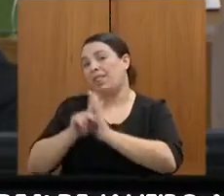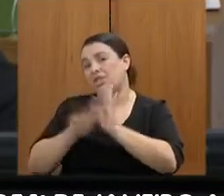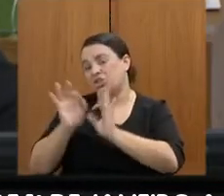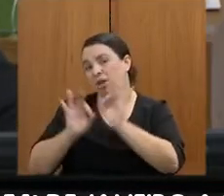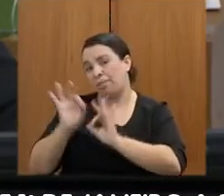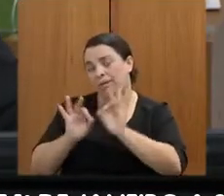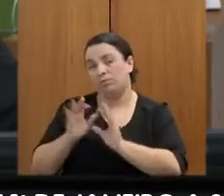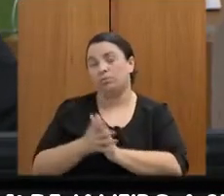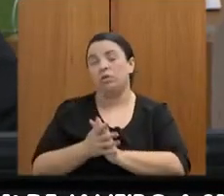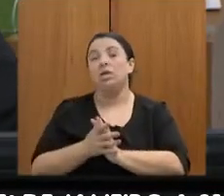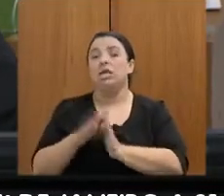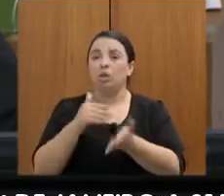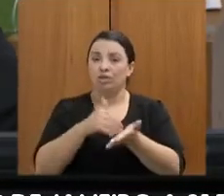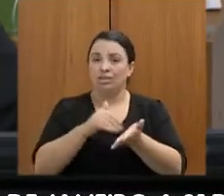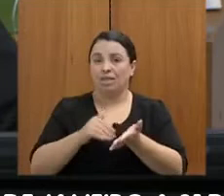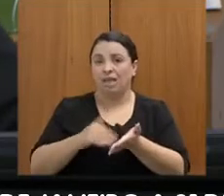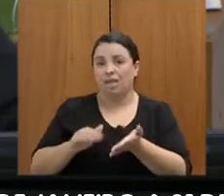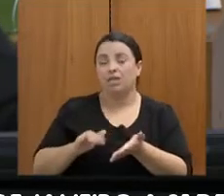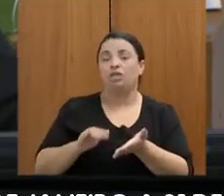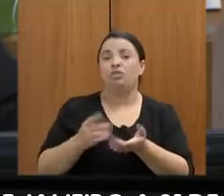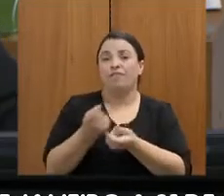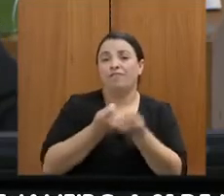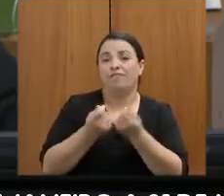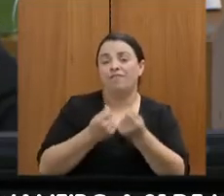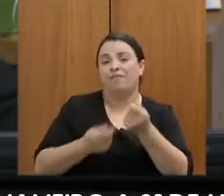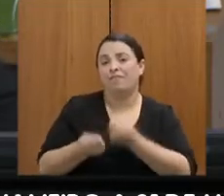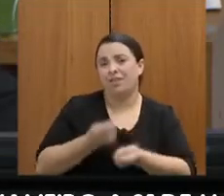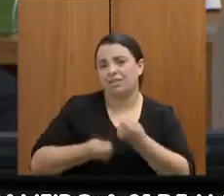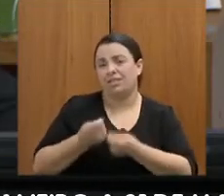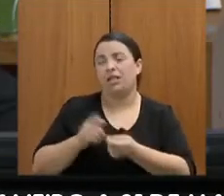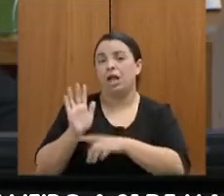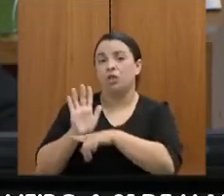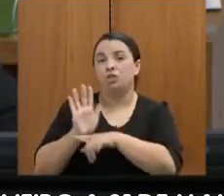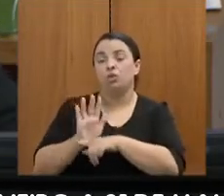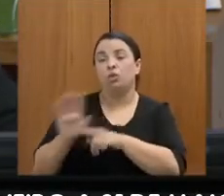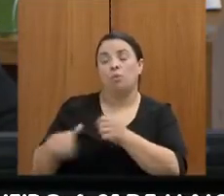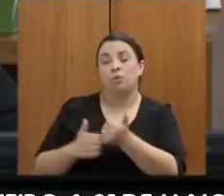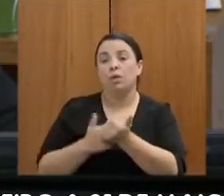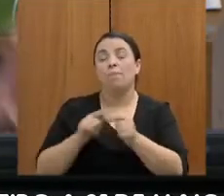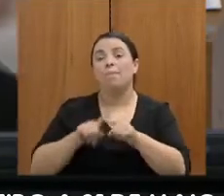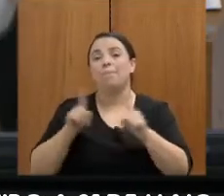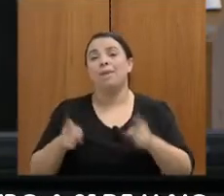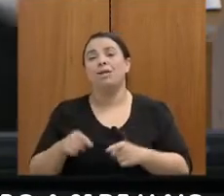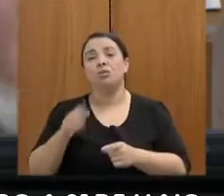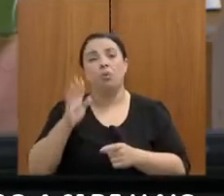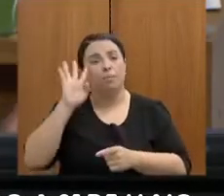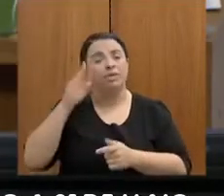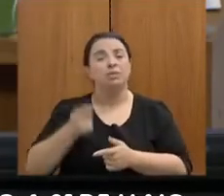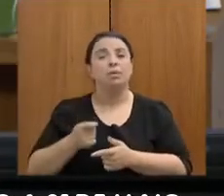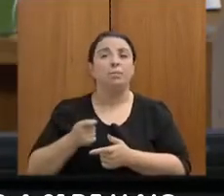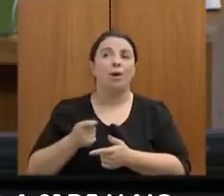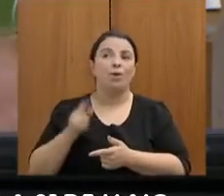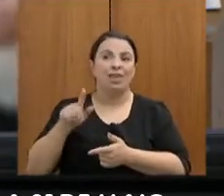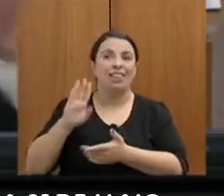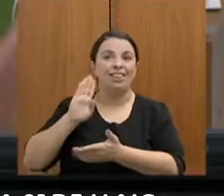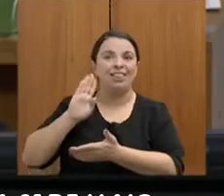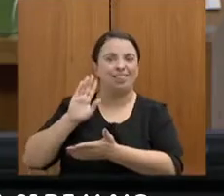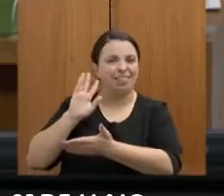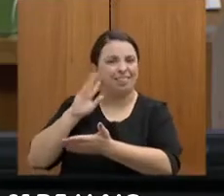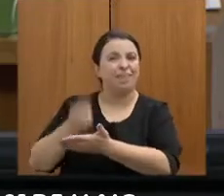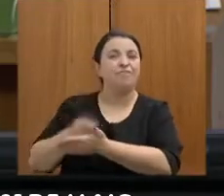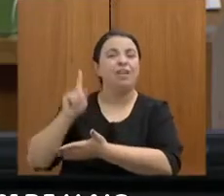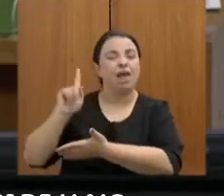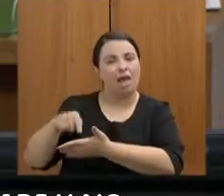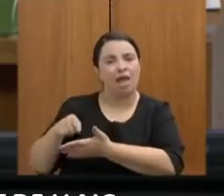a Secretaria de Fazenda ajuda, mas de forma auxiliar. O principal definidor de despesas é o planejamento do Estado que define, a lei